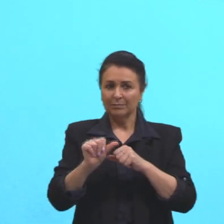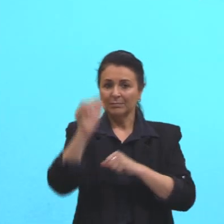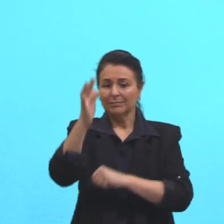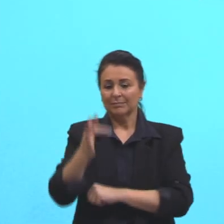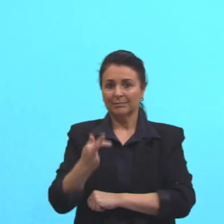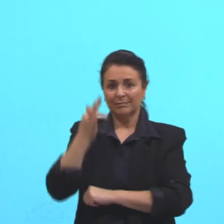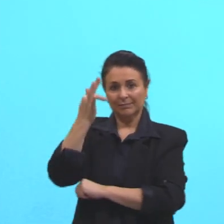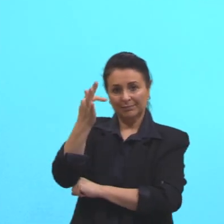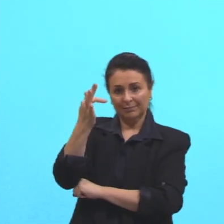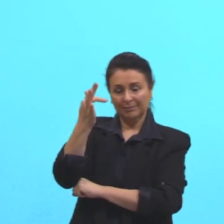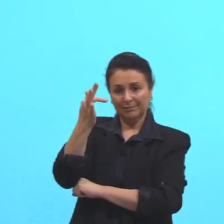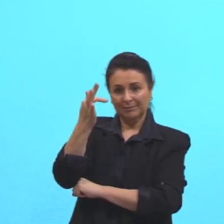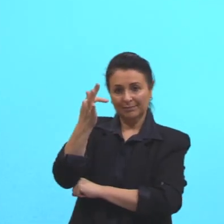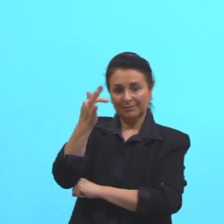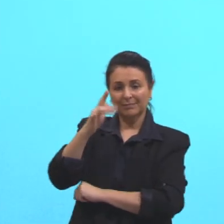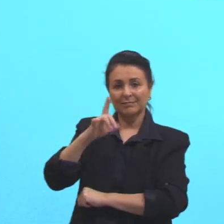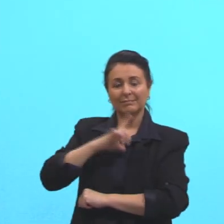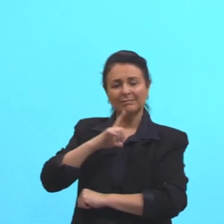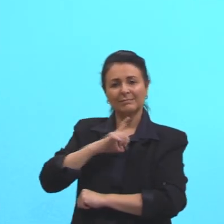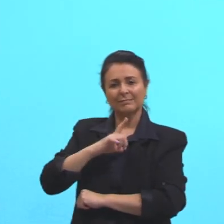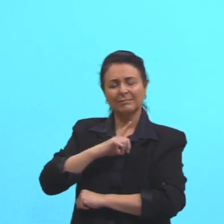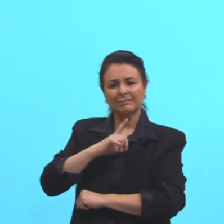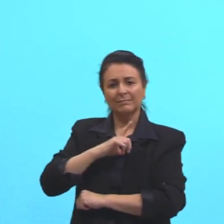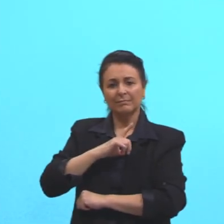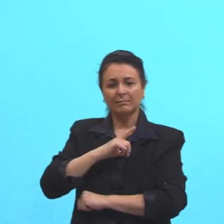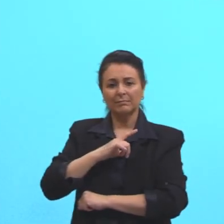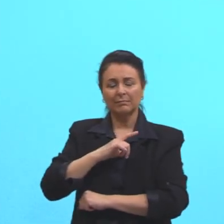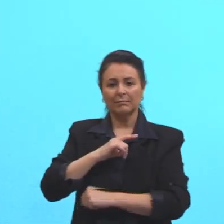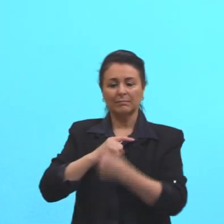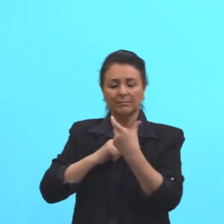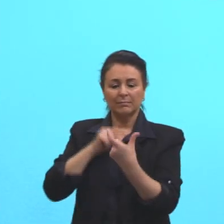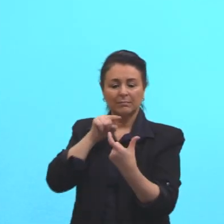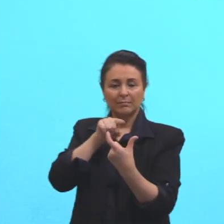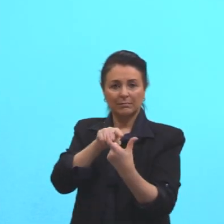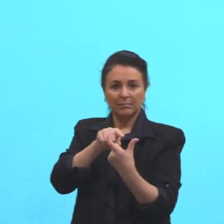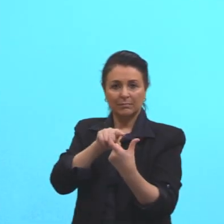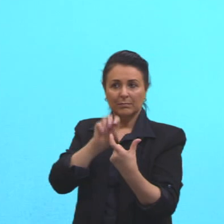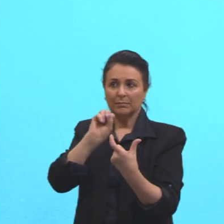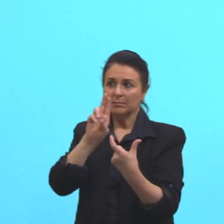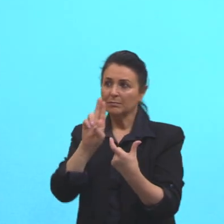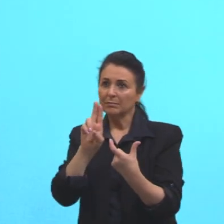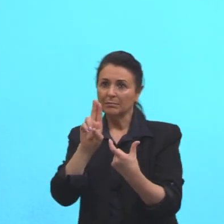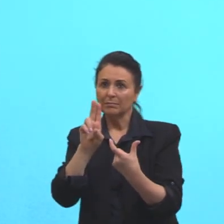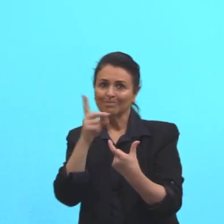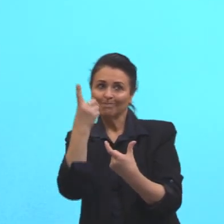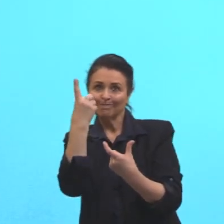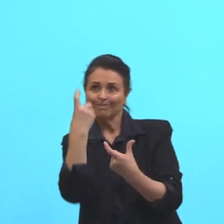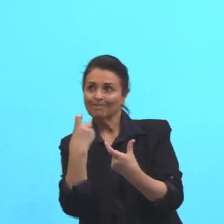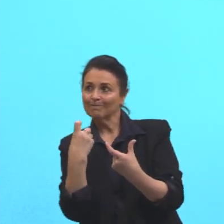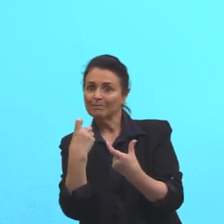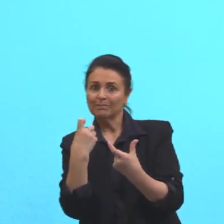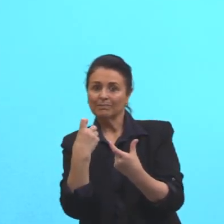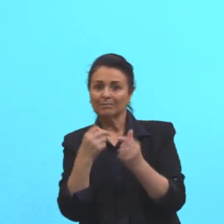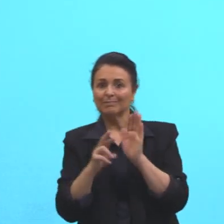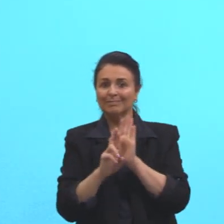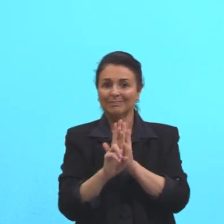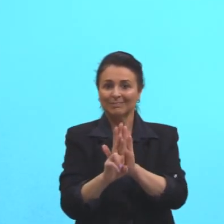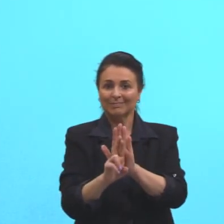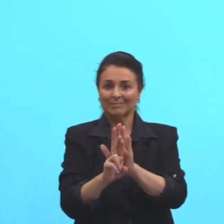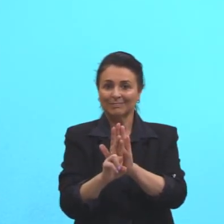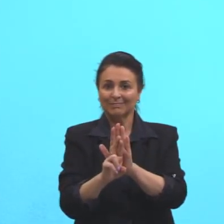futuro, eu tenho uma palavra ou uma expressão que representa